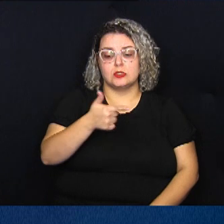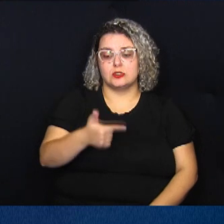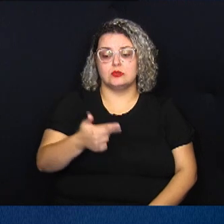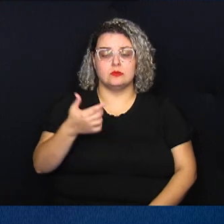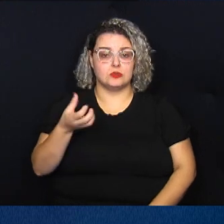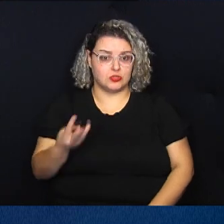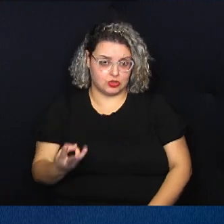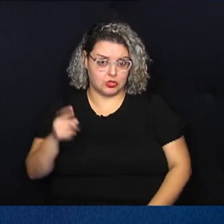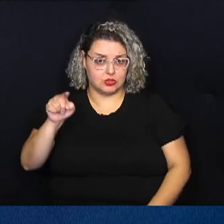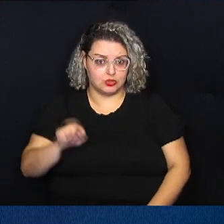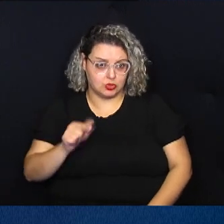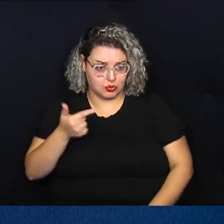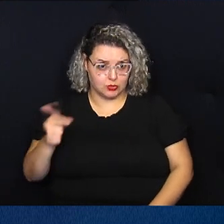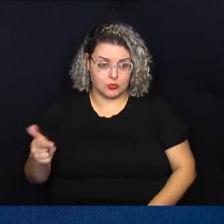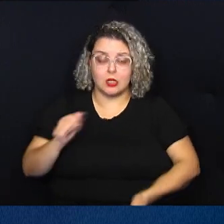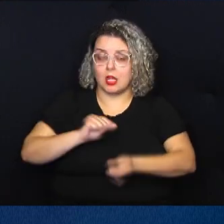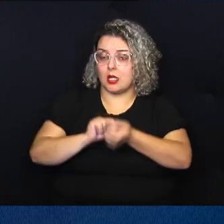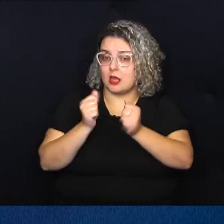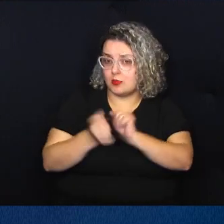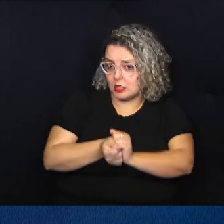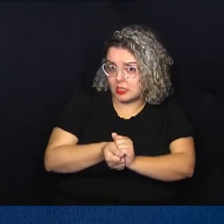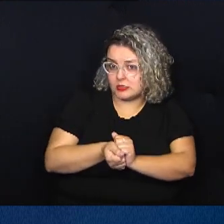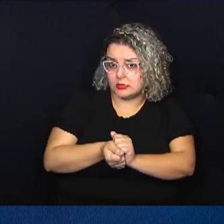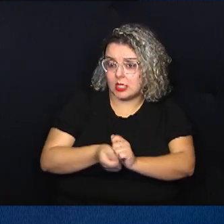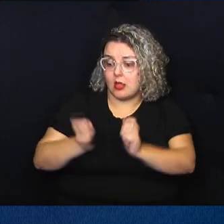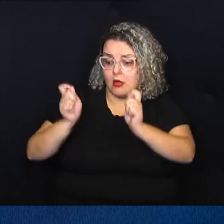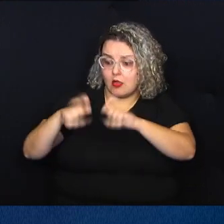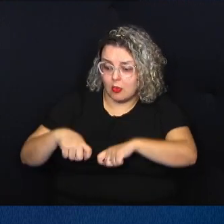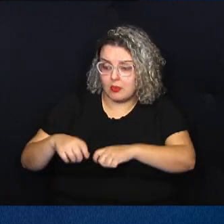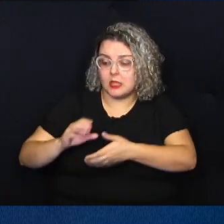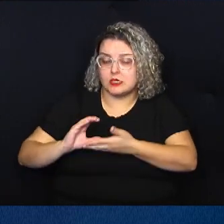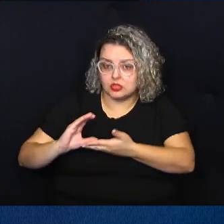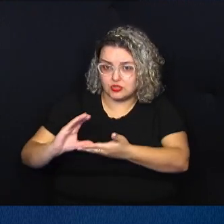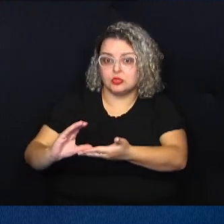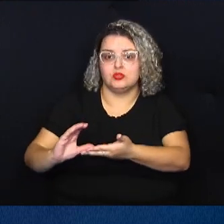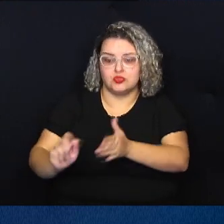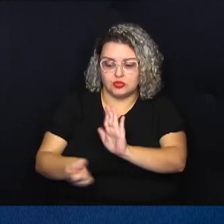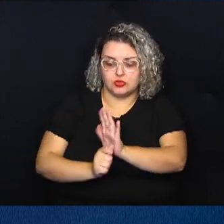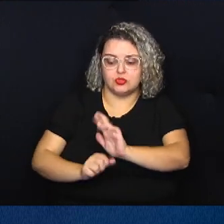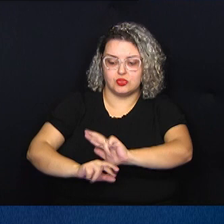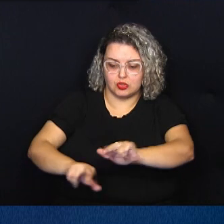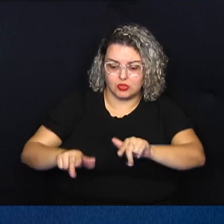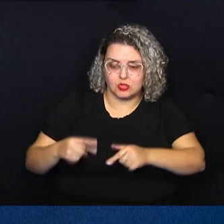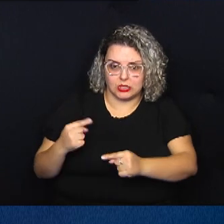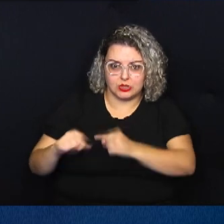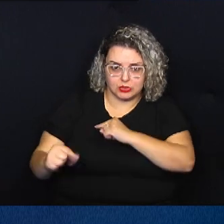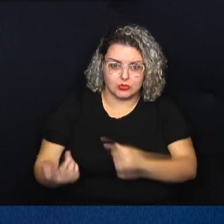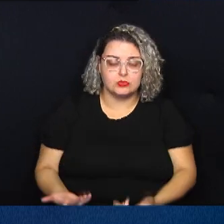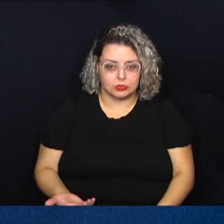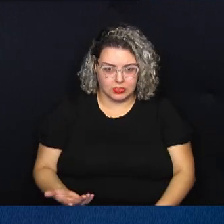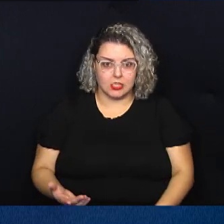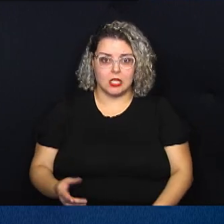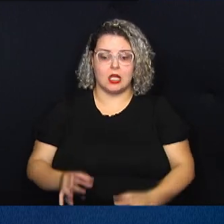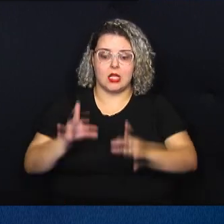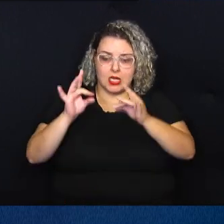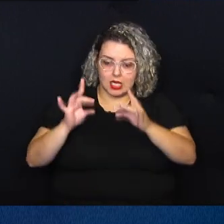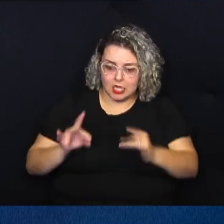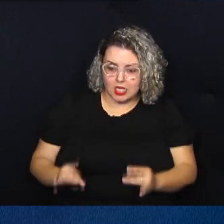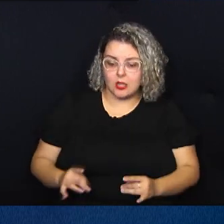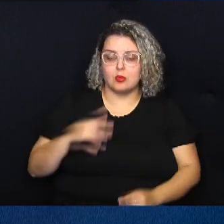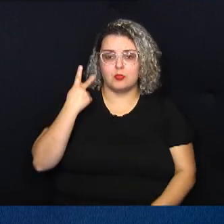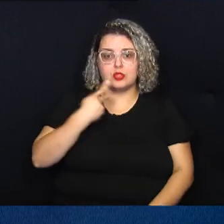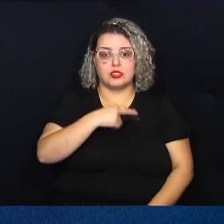que tem o objetivo de adequar a competência do Conselho de Entorpecentes às diretrizes da Política Nacional sobre